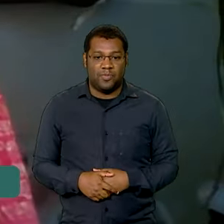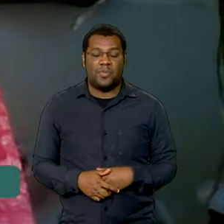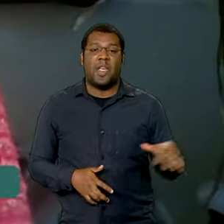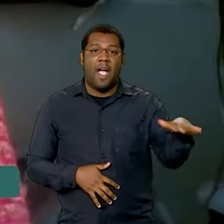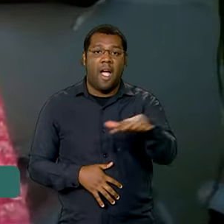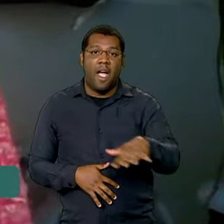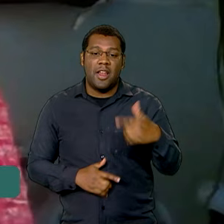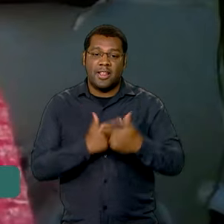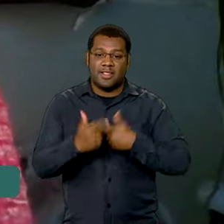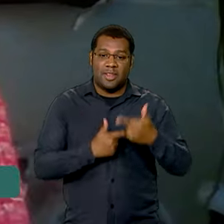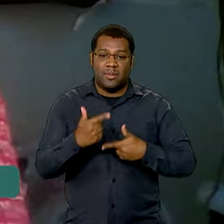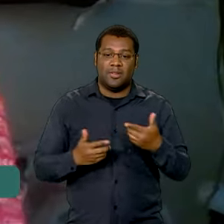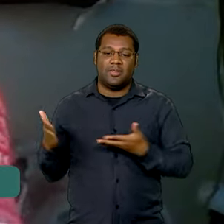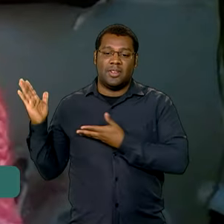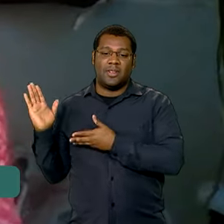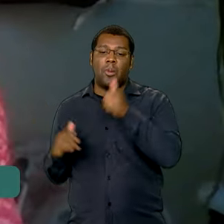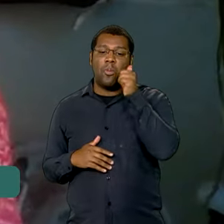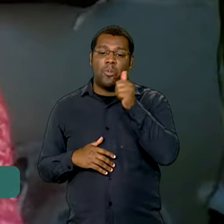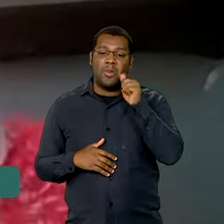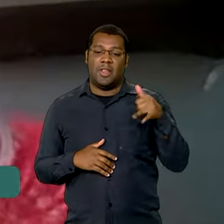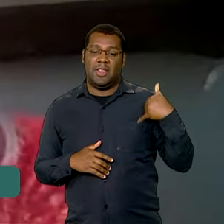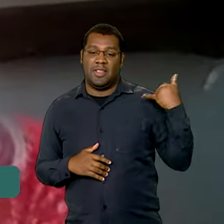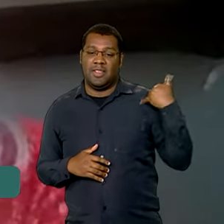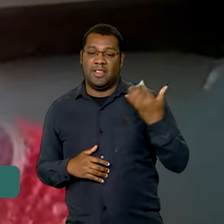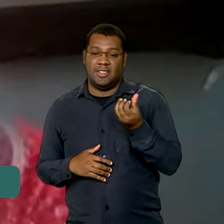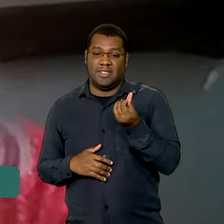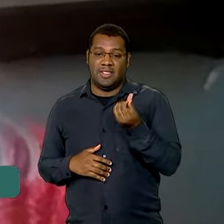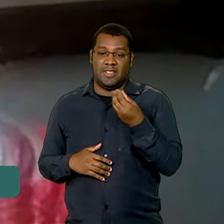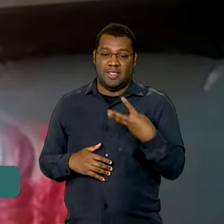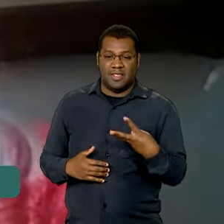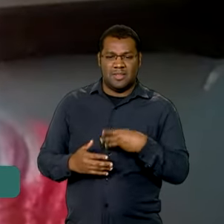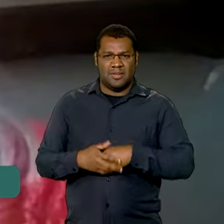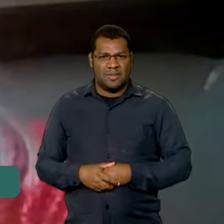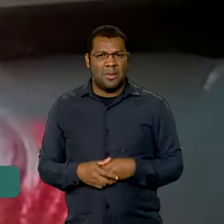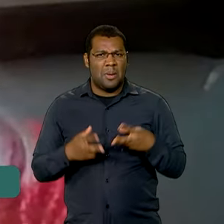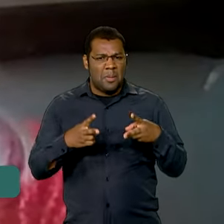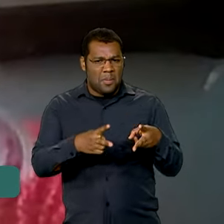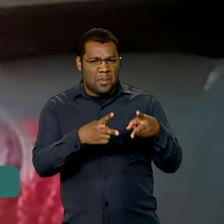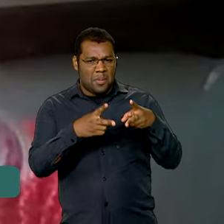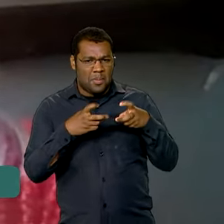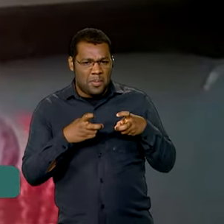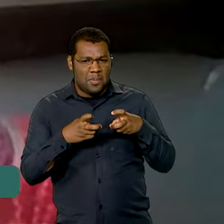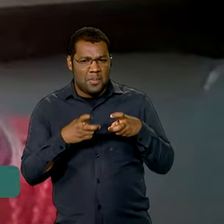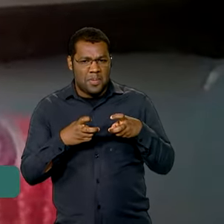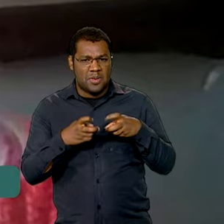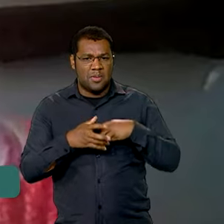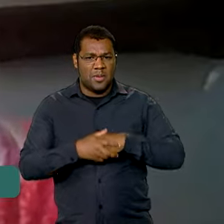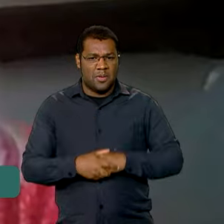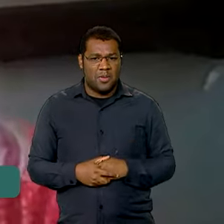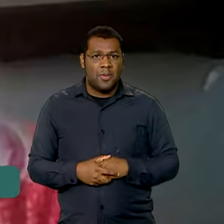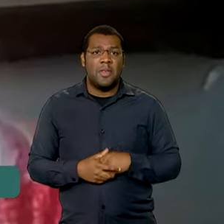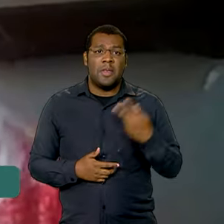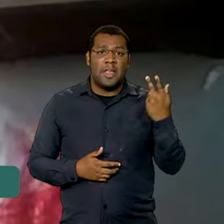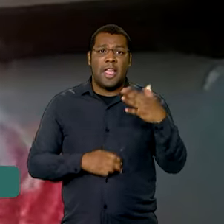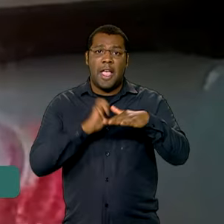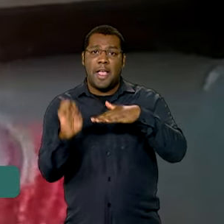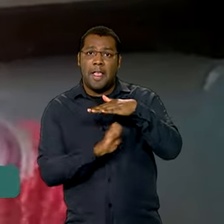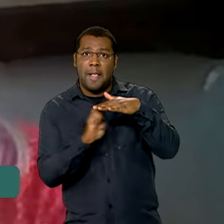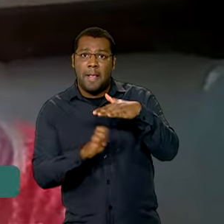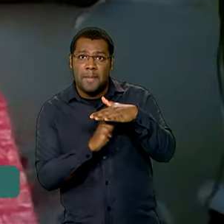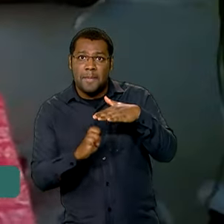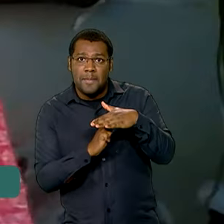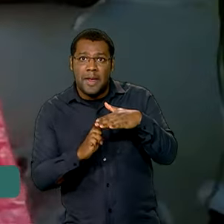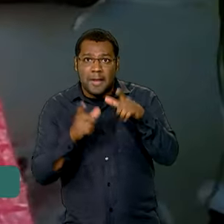trabalho, a Cosete, que tem 63 anos, conta que percebeu a preferência pela contratação de pessoas mais